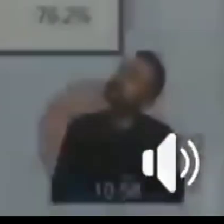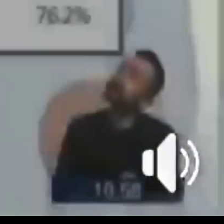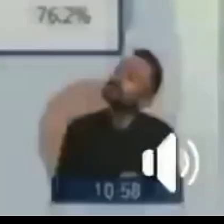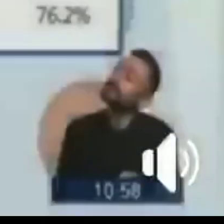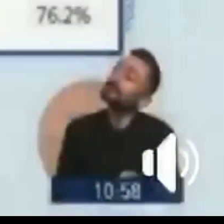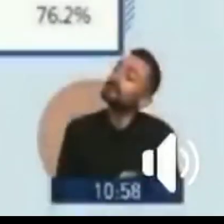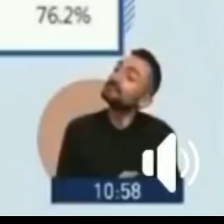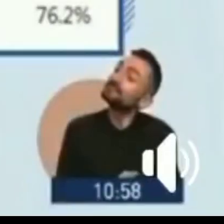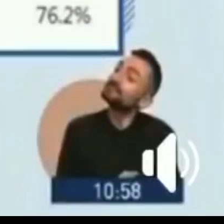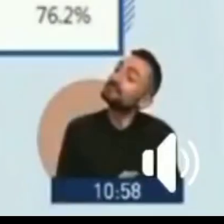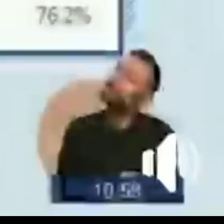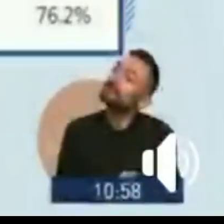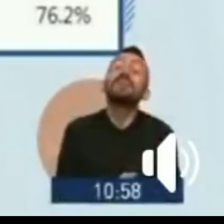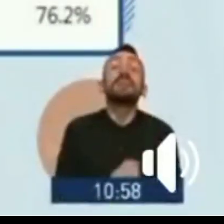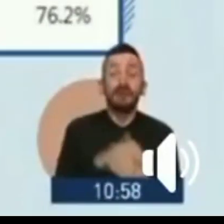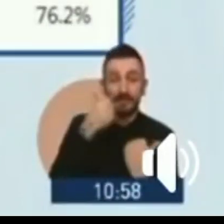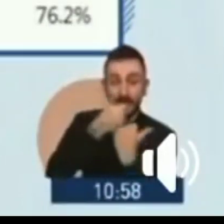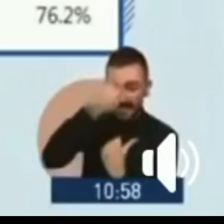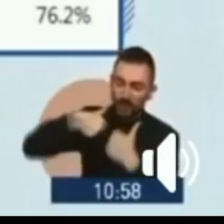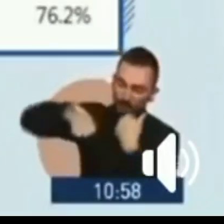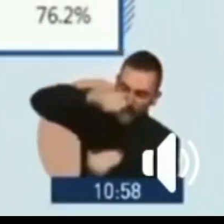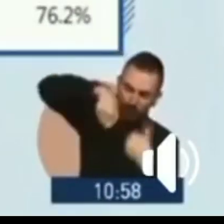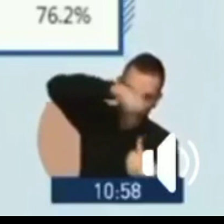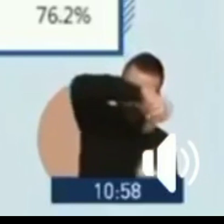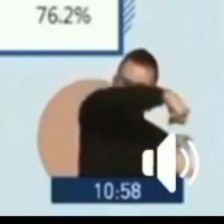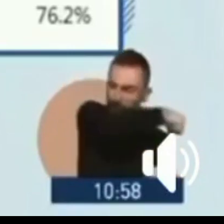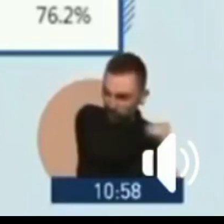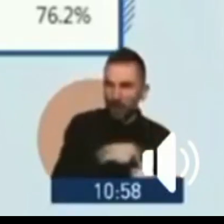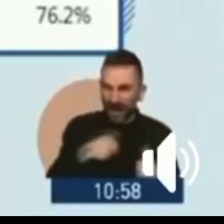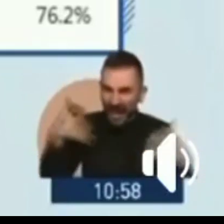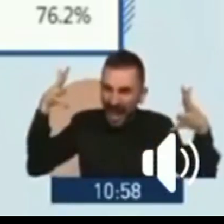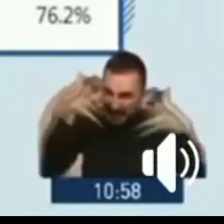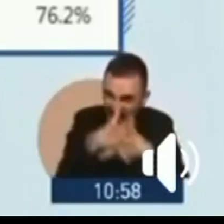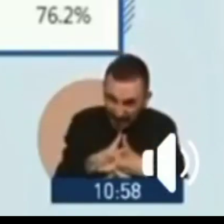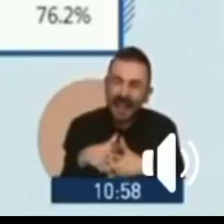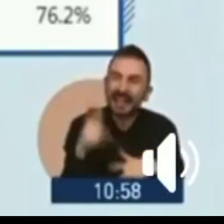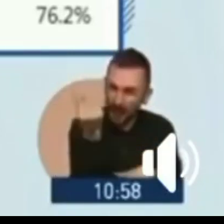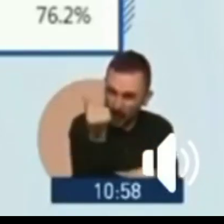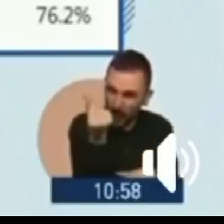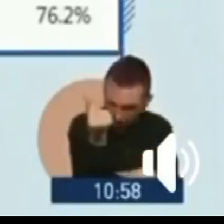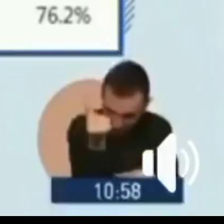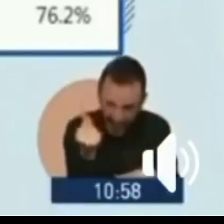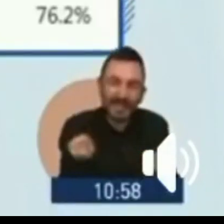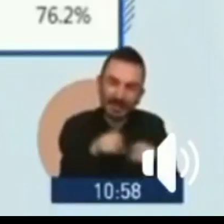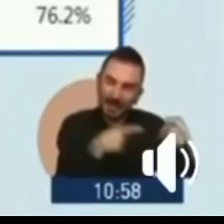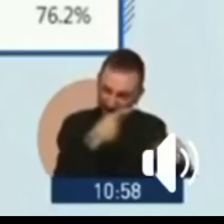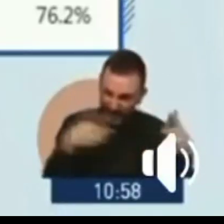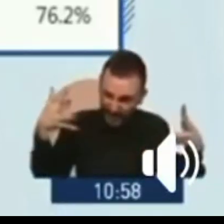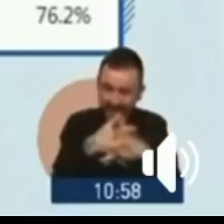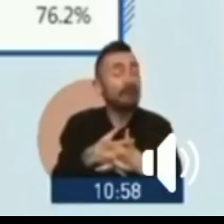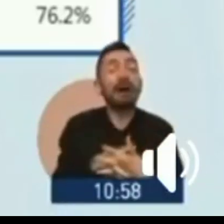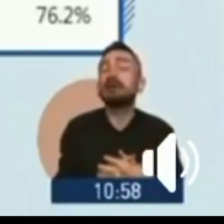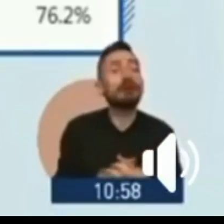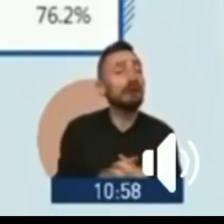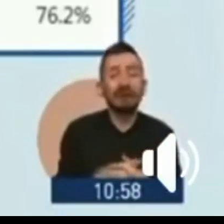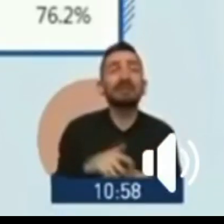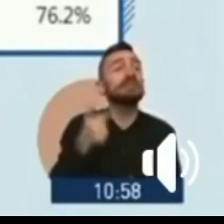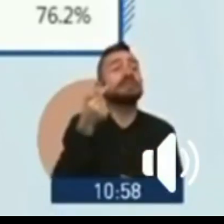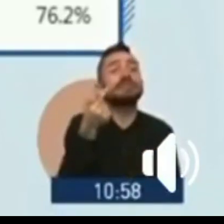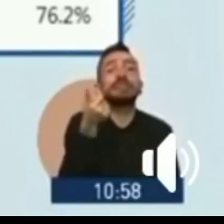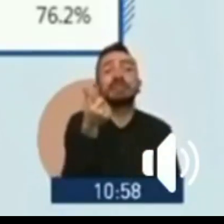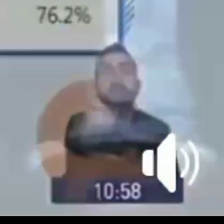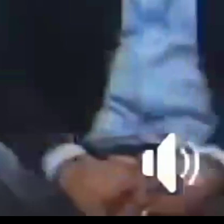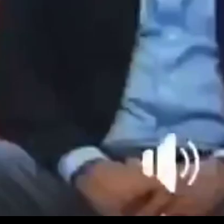E no Twitter, vamos ver a nossa enquete no Twitter. As trocas de ministros do governo Bolsonaro prejudicam a estabilidade